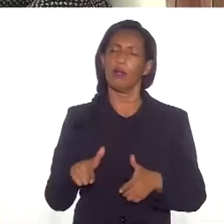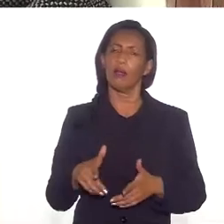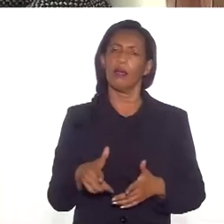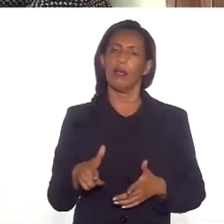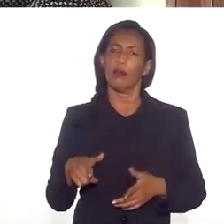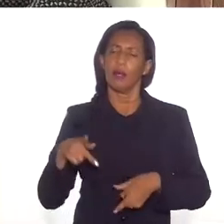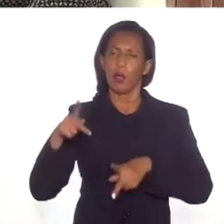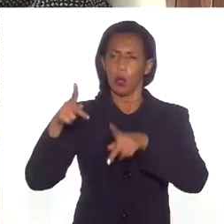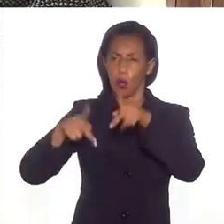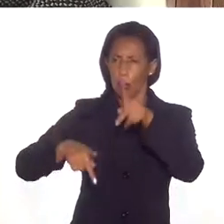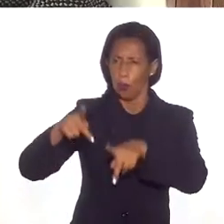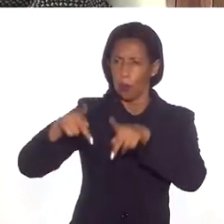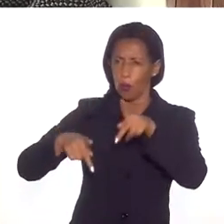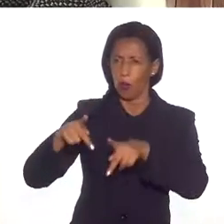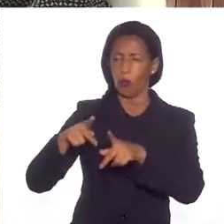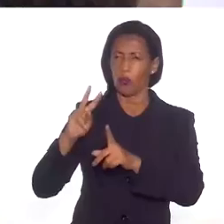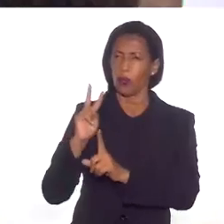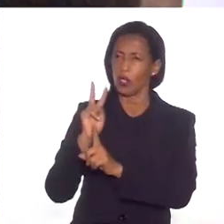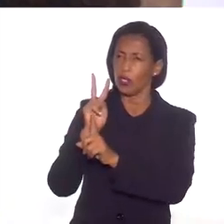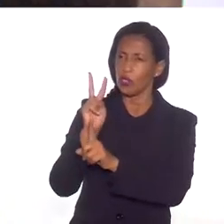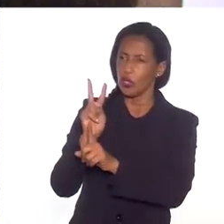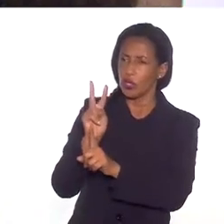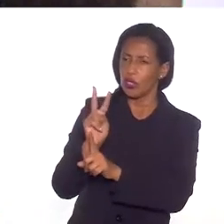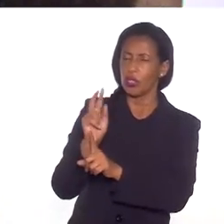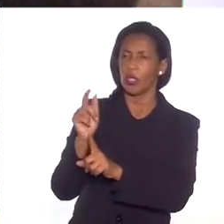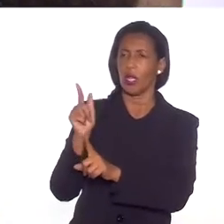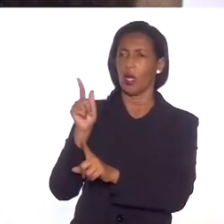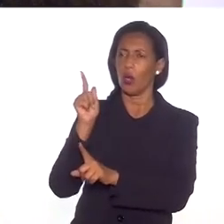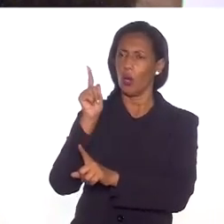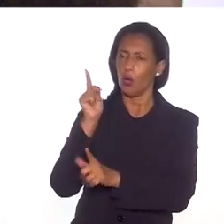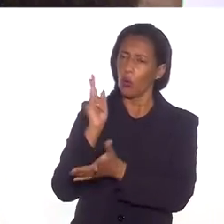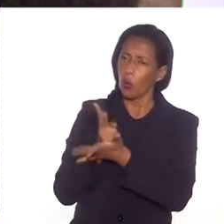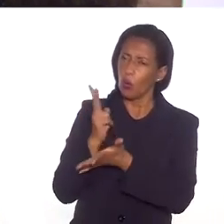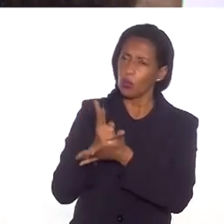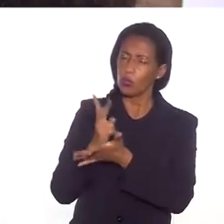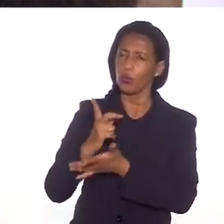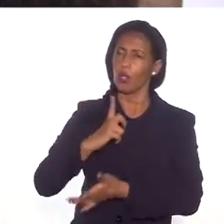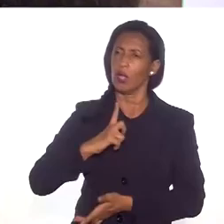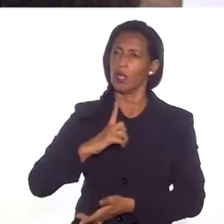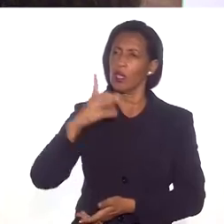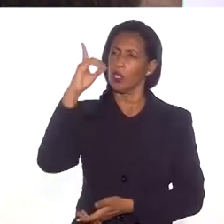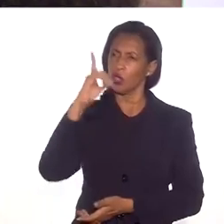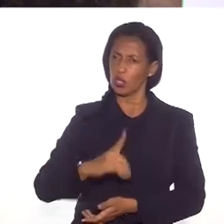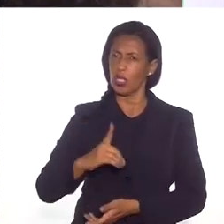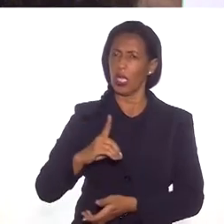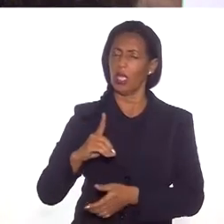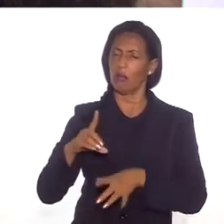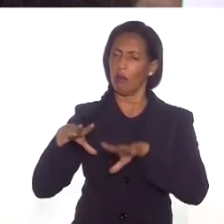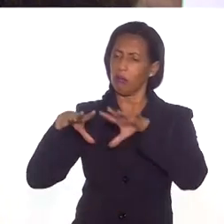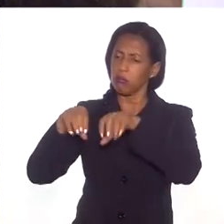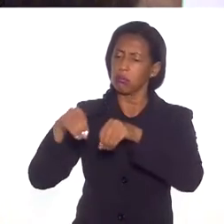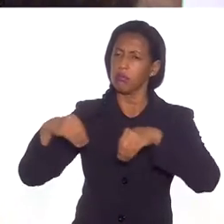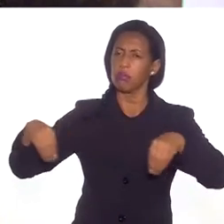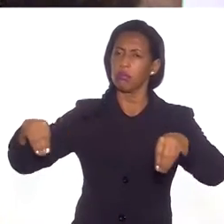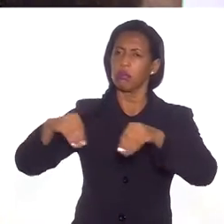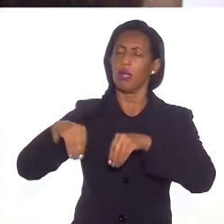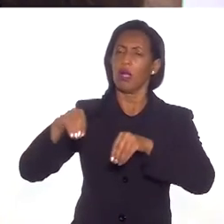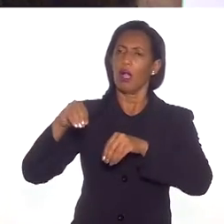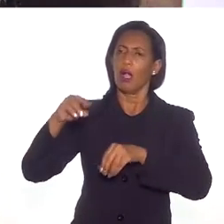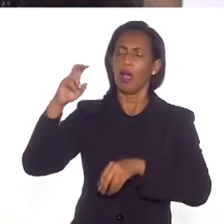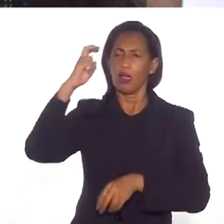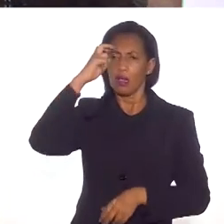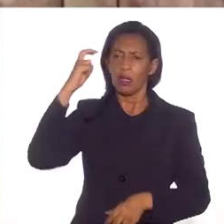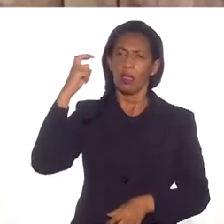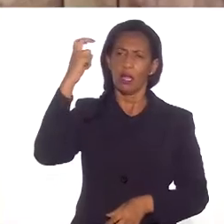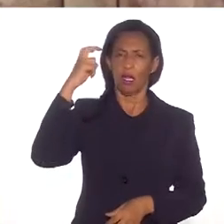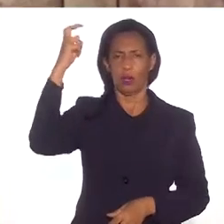que os povos indígenas continuem mantendo o direito à propriedade intelectual.